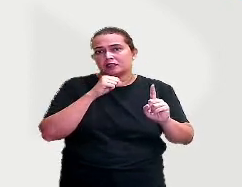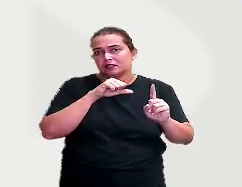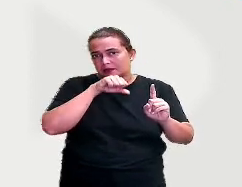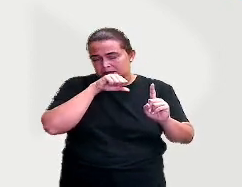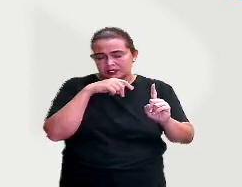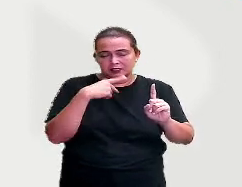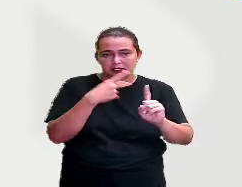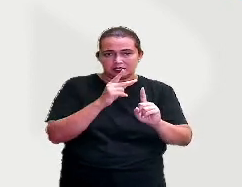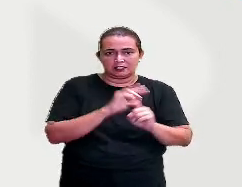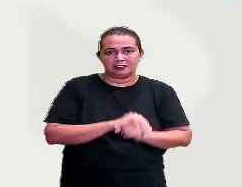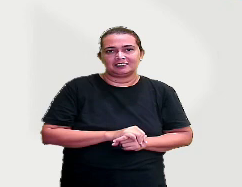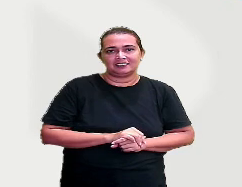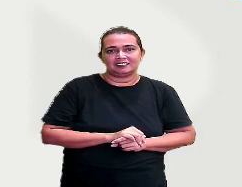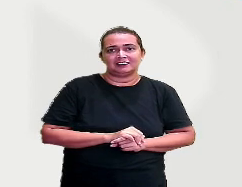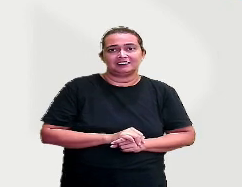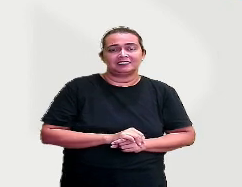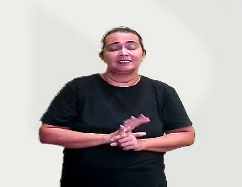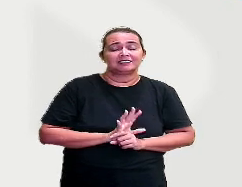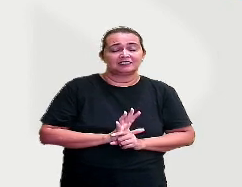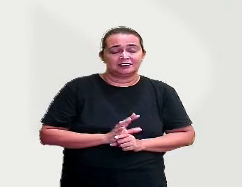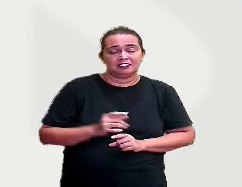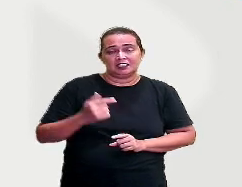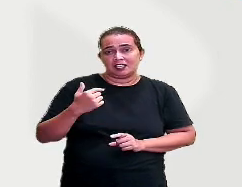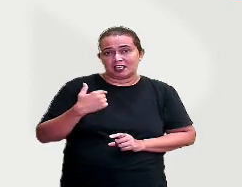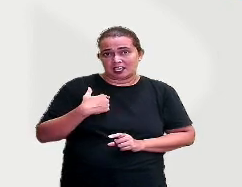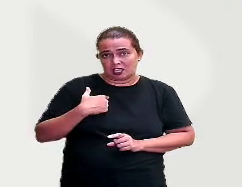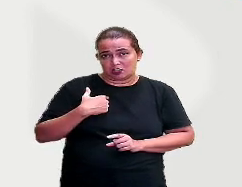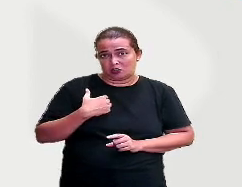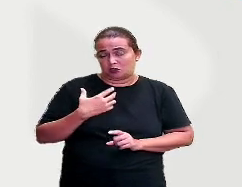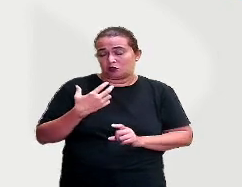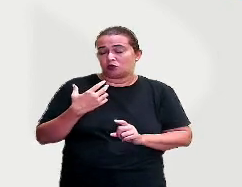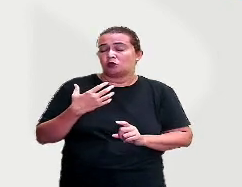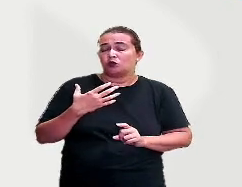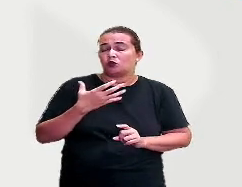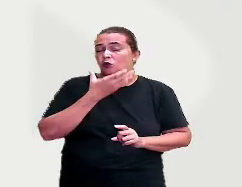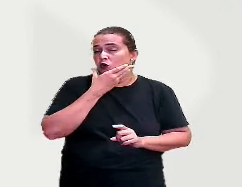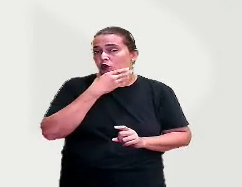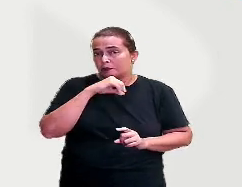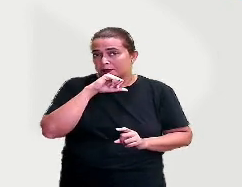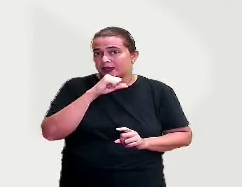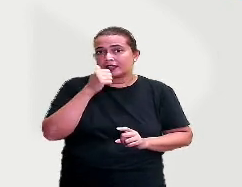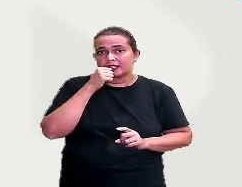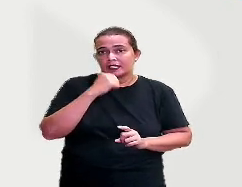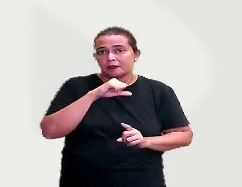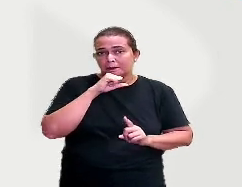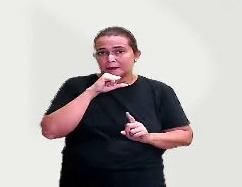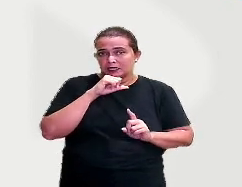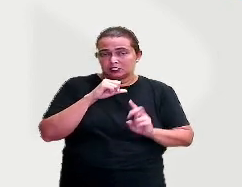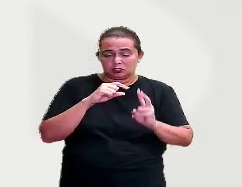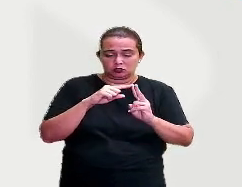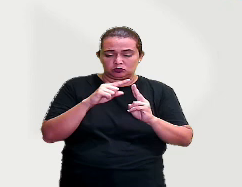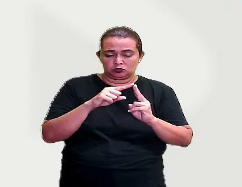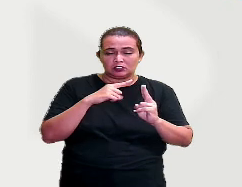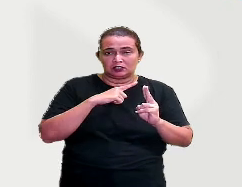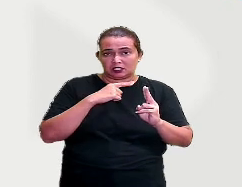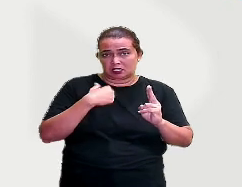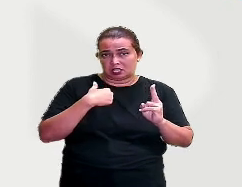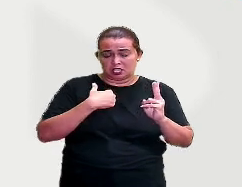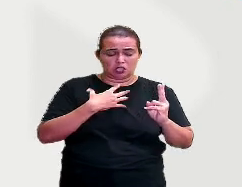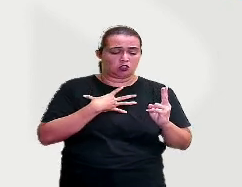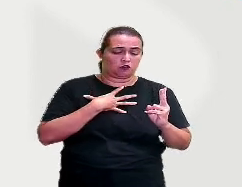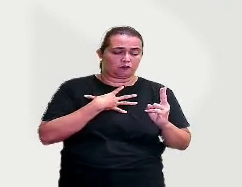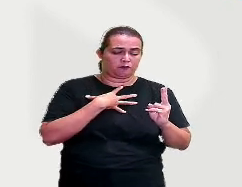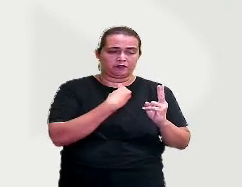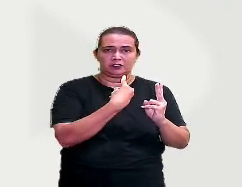Eu sou filho ou filha dos meus pais, né? No meu caso, eu sou filha dos meus pais. E dos meus